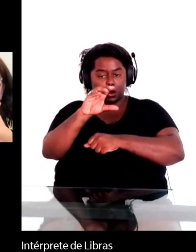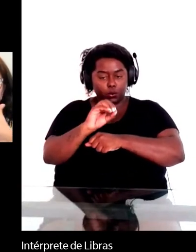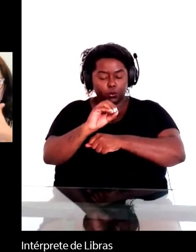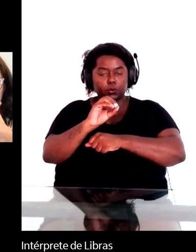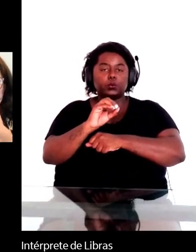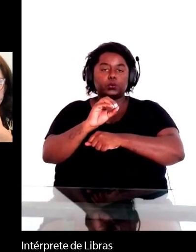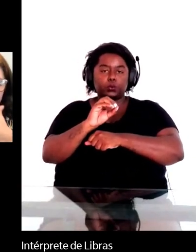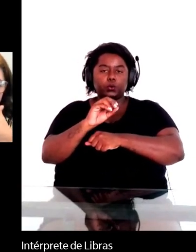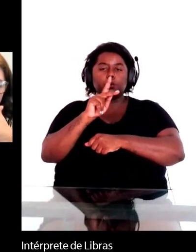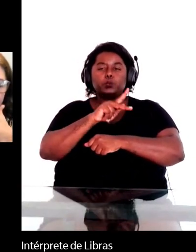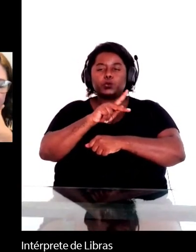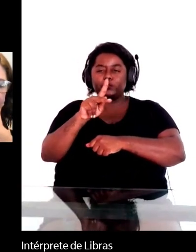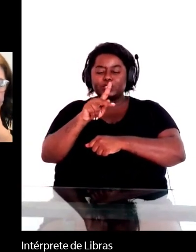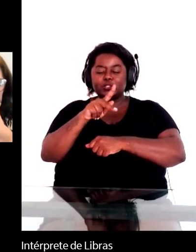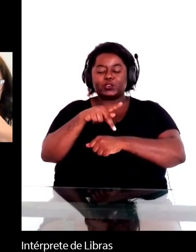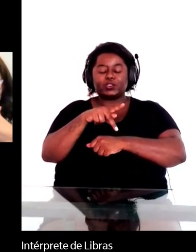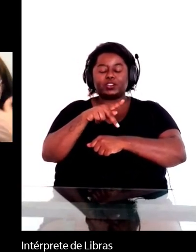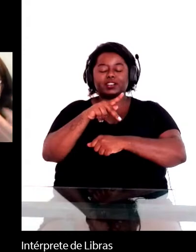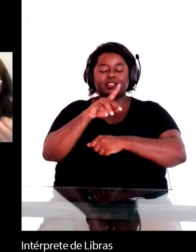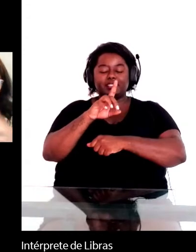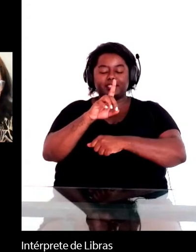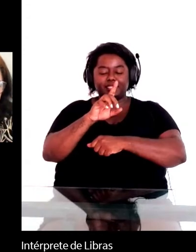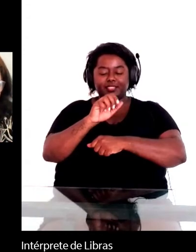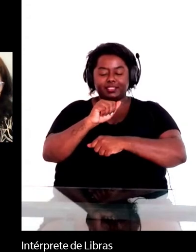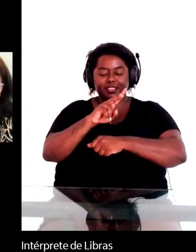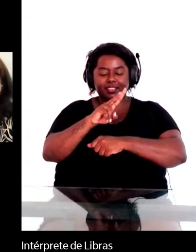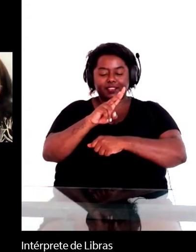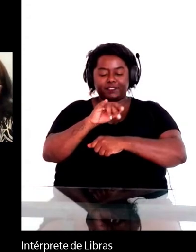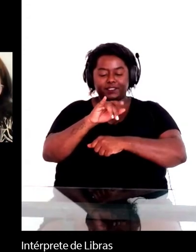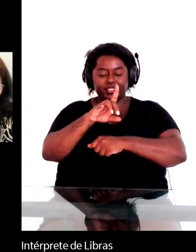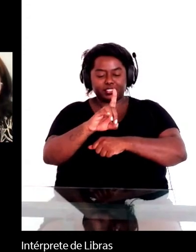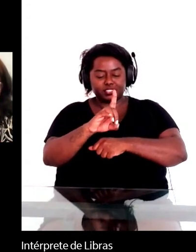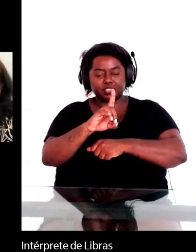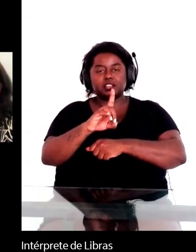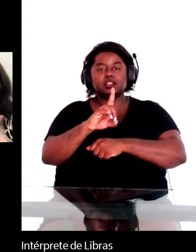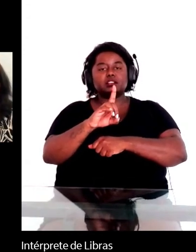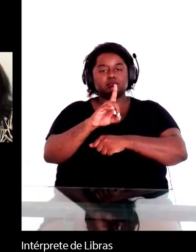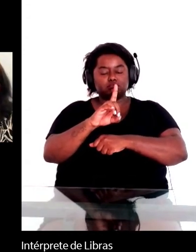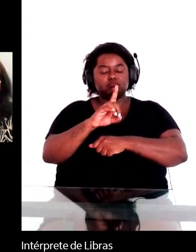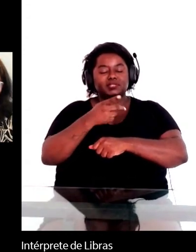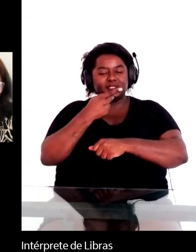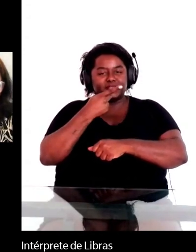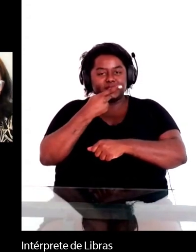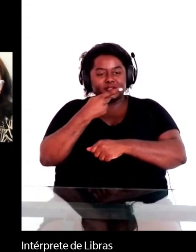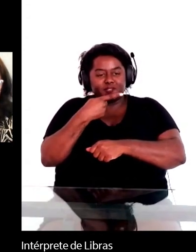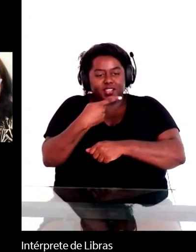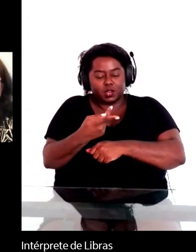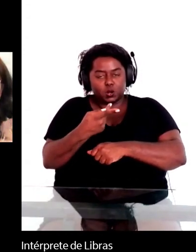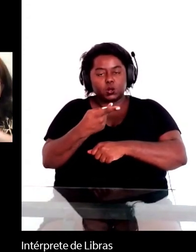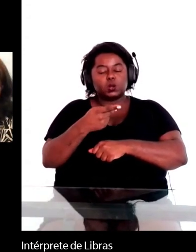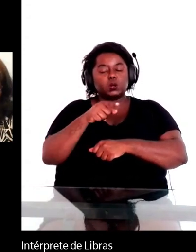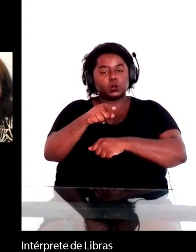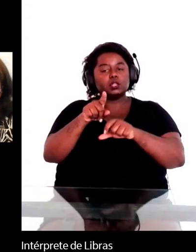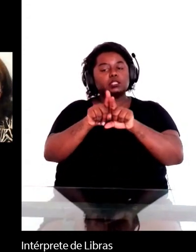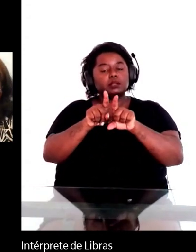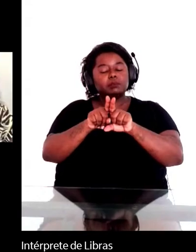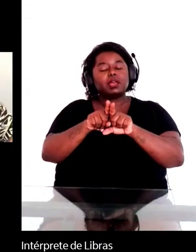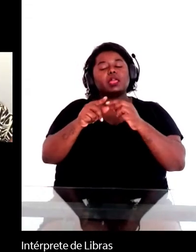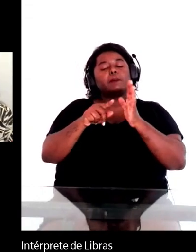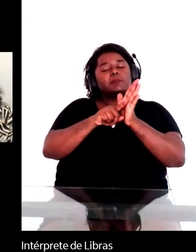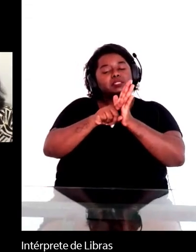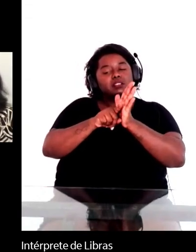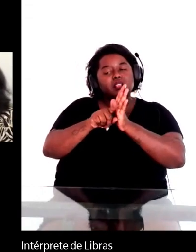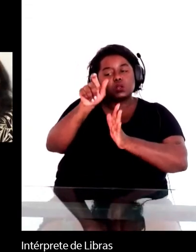Kenneth David disse e outros pesquisadores, inclusive o Hélio Guimarães, nessa